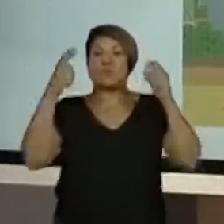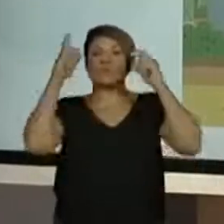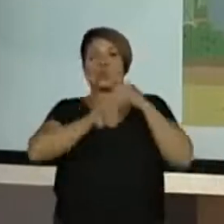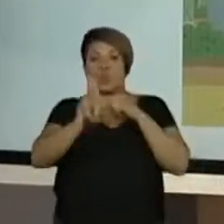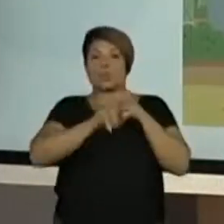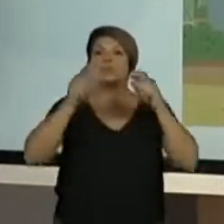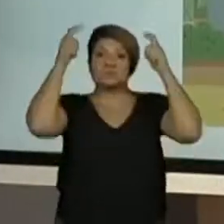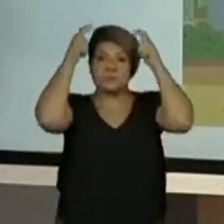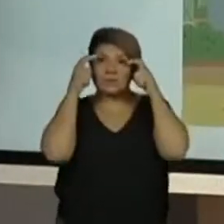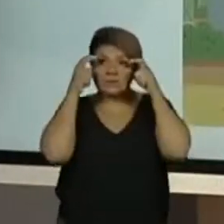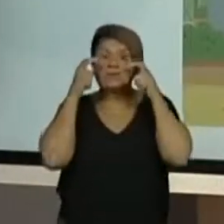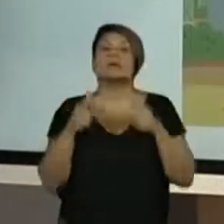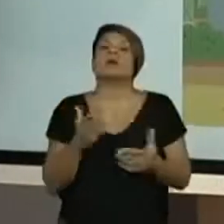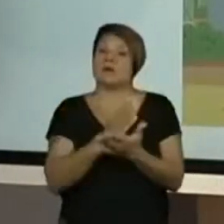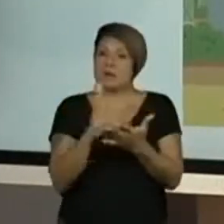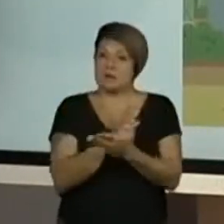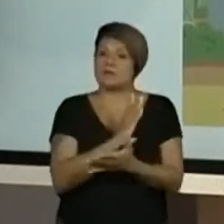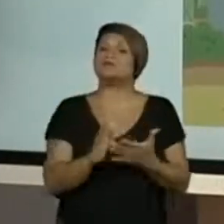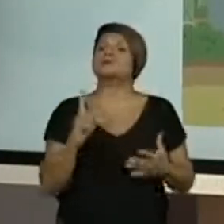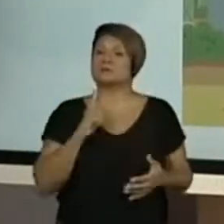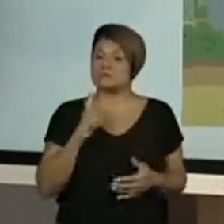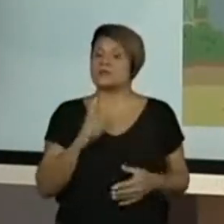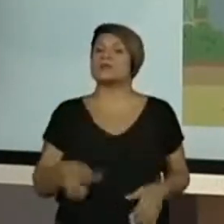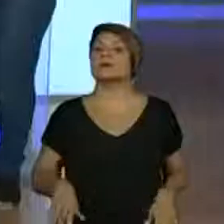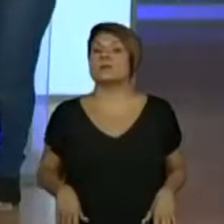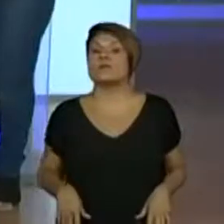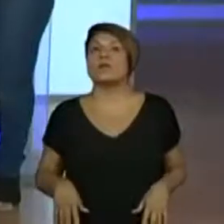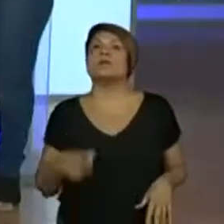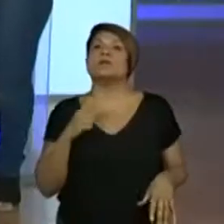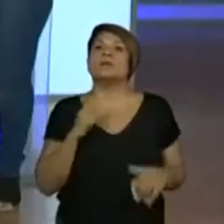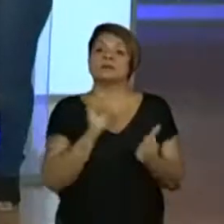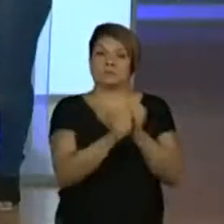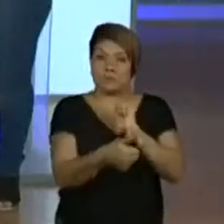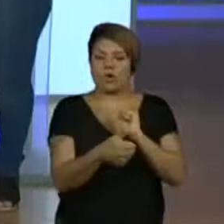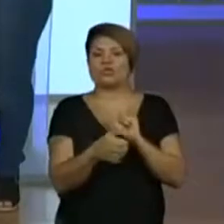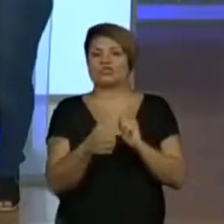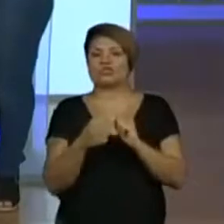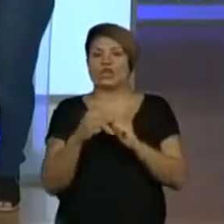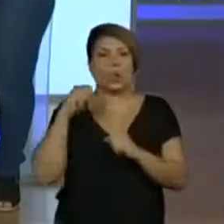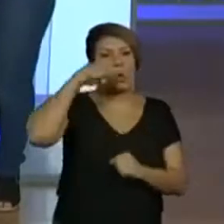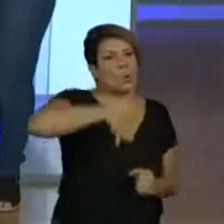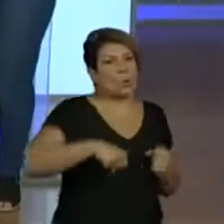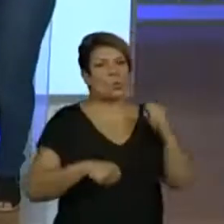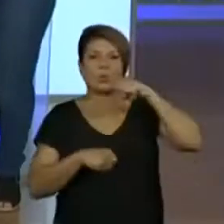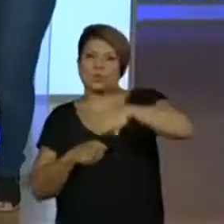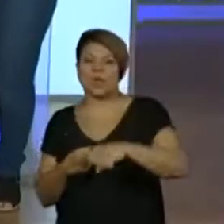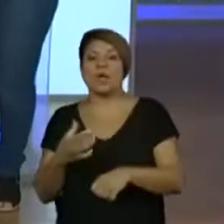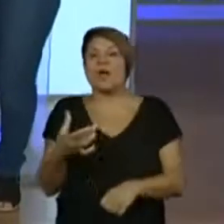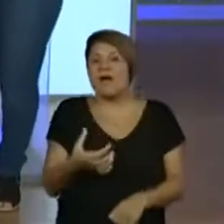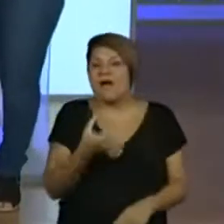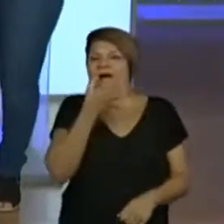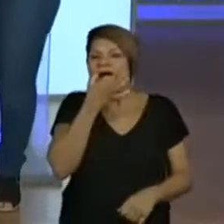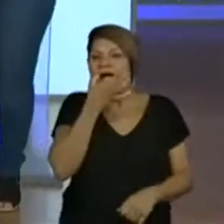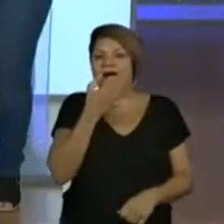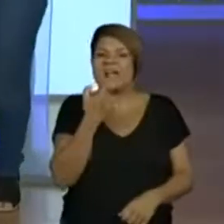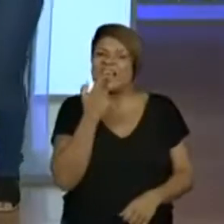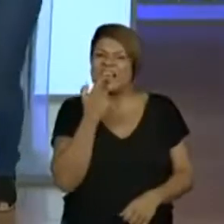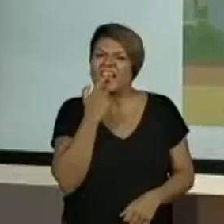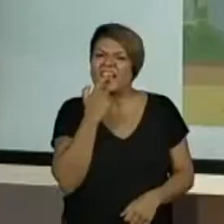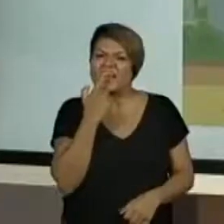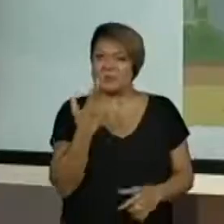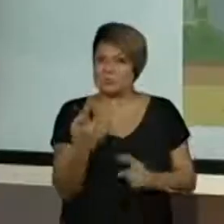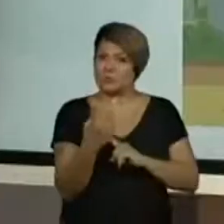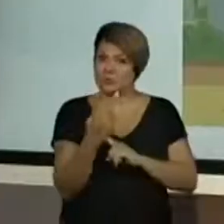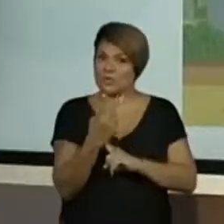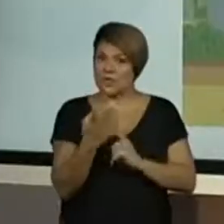alguns acessórios dos skatistas, E alguns esportes de luta, eles usam protetor para os dentes, né? Exatamente. Por que